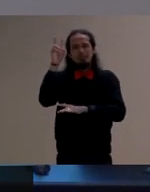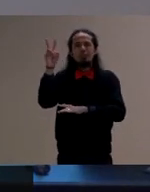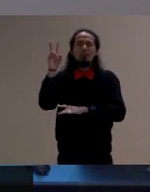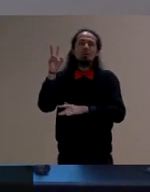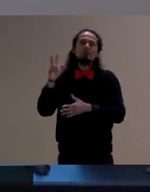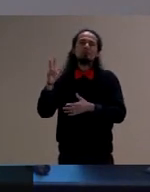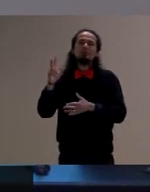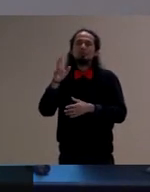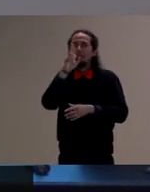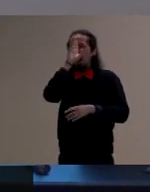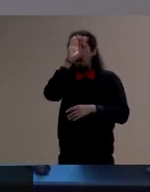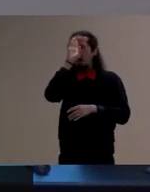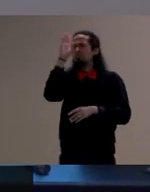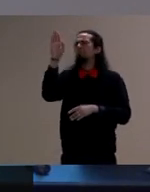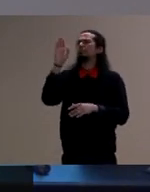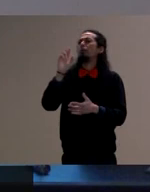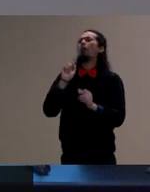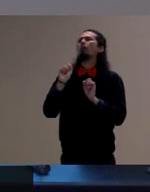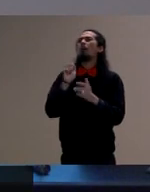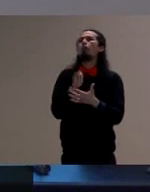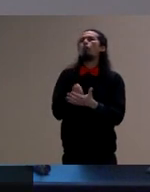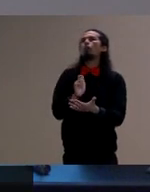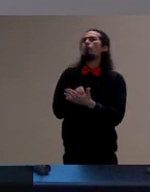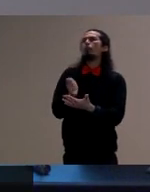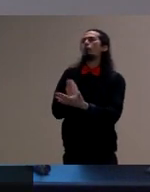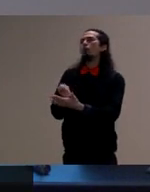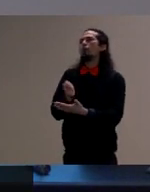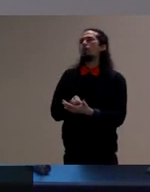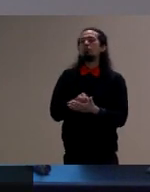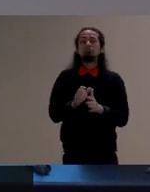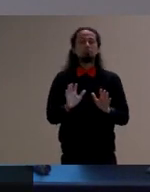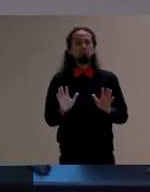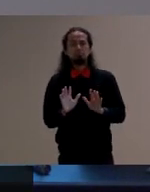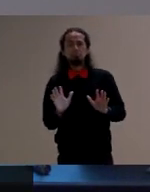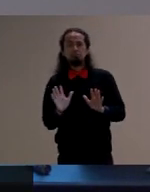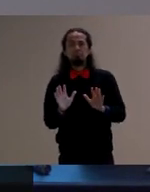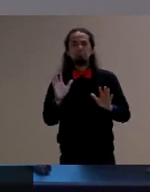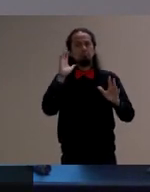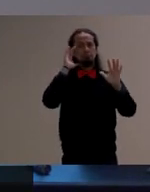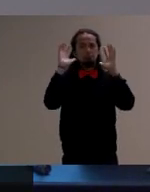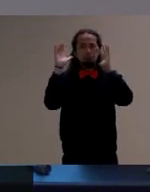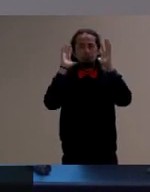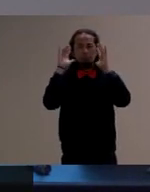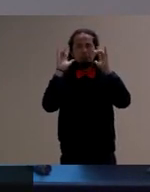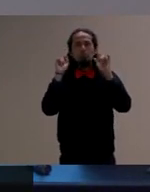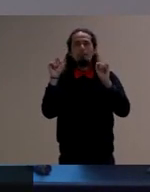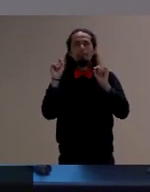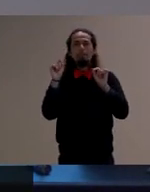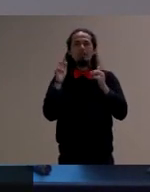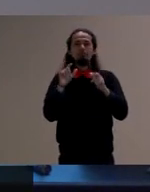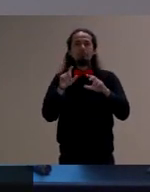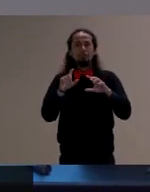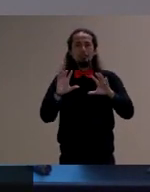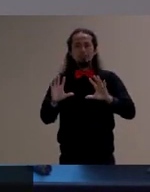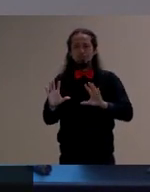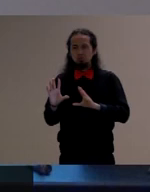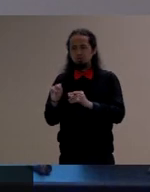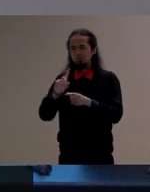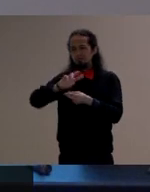consumo então a tarefa docente é organizar essas situações reunir esses elementos para